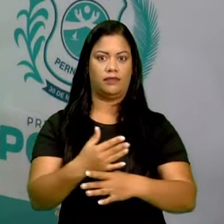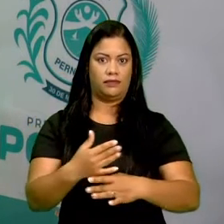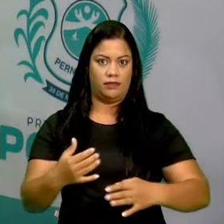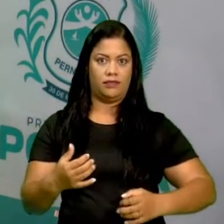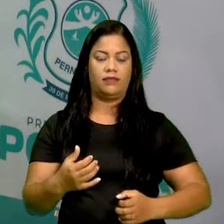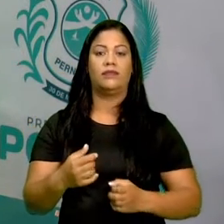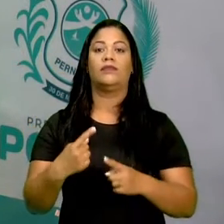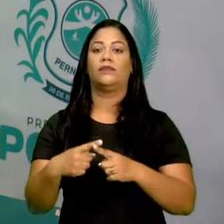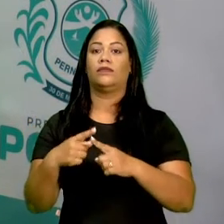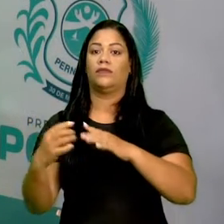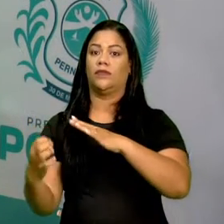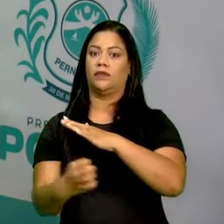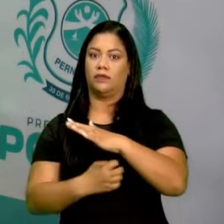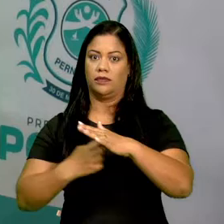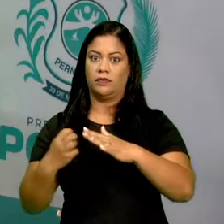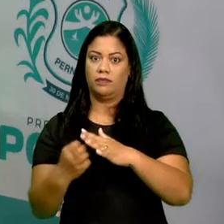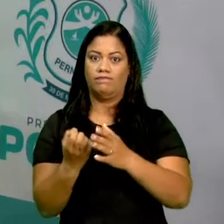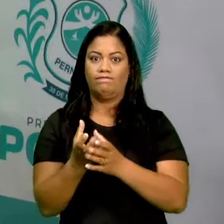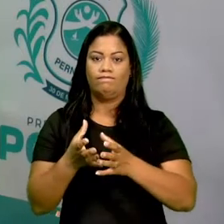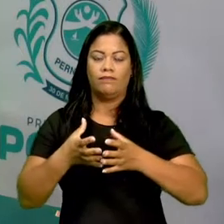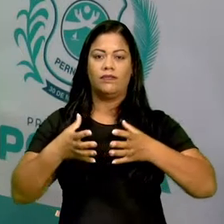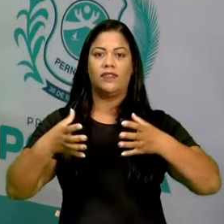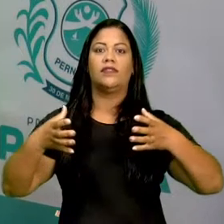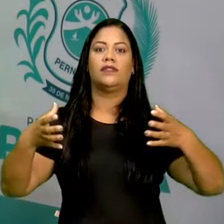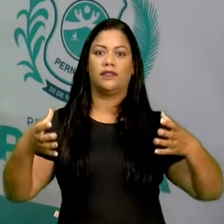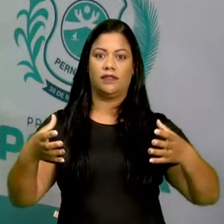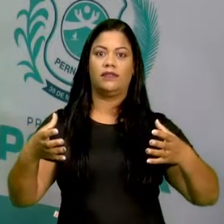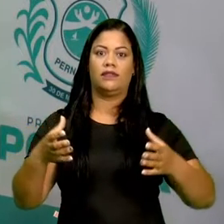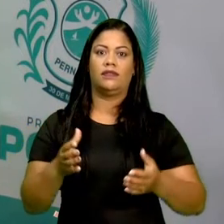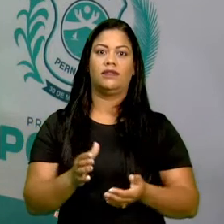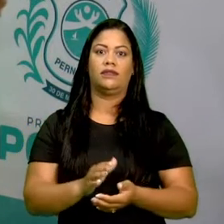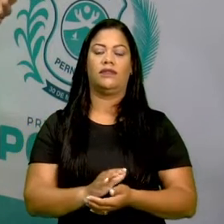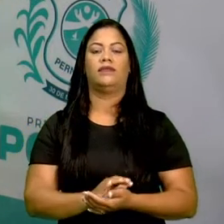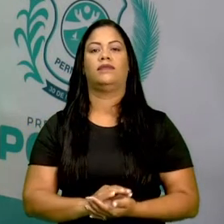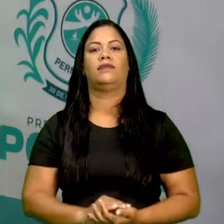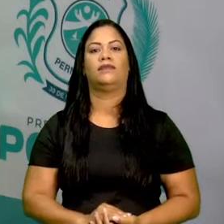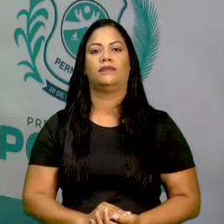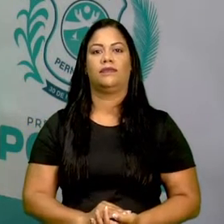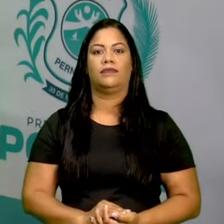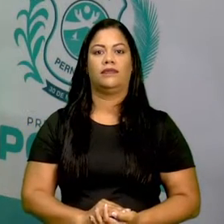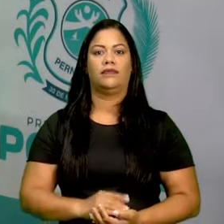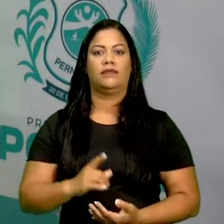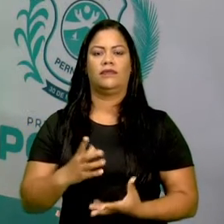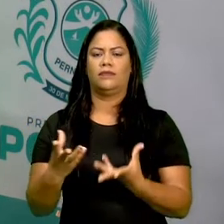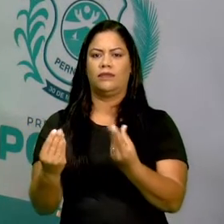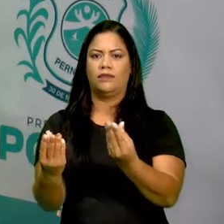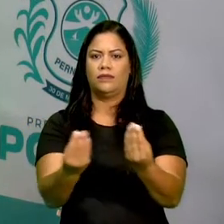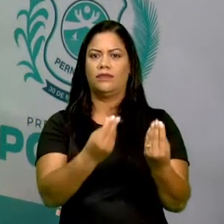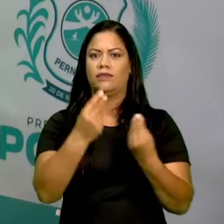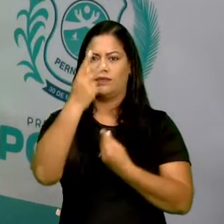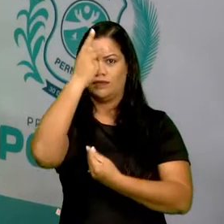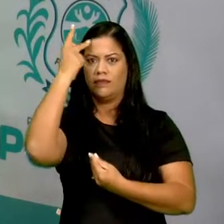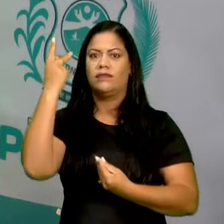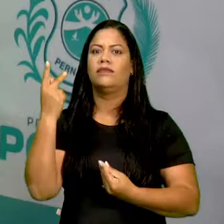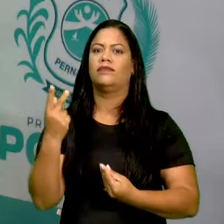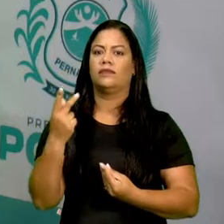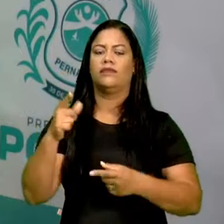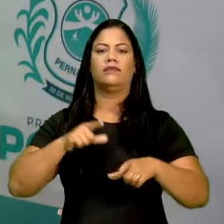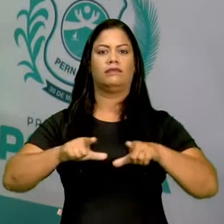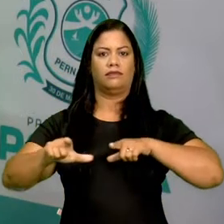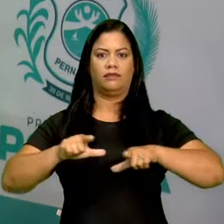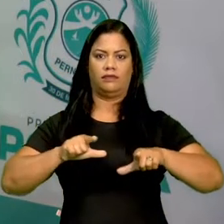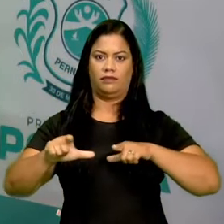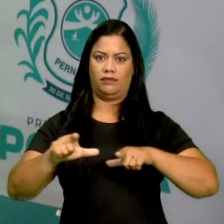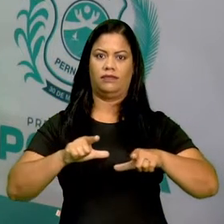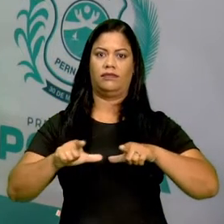empresas de grande porte e que eles pegam muitas pessoas para trabalhar